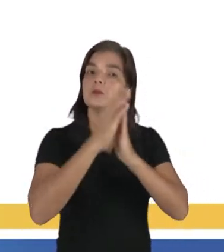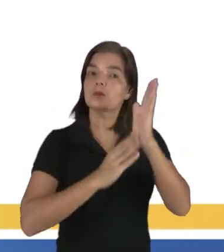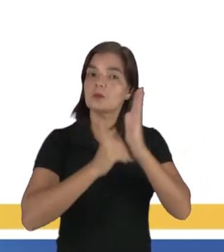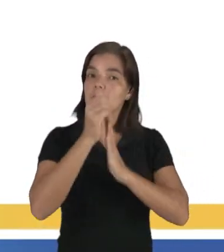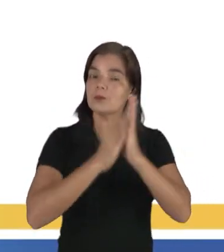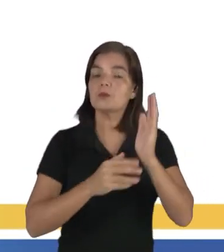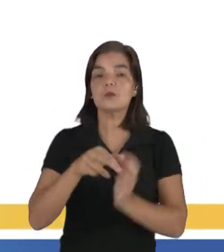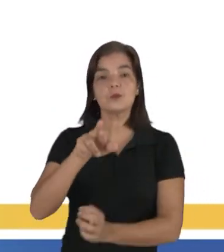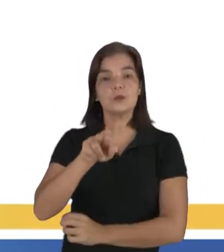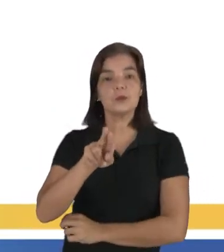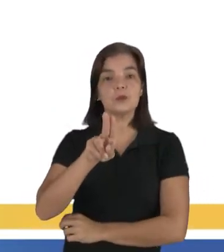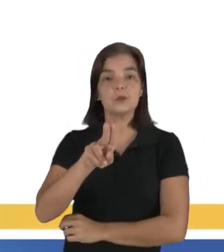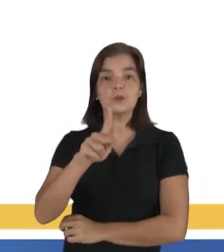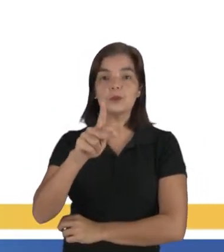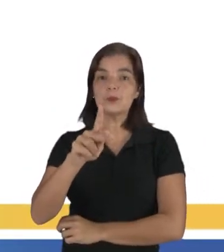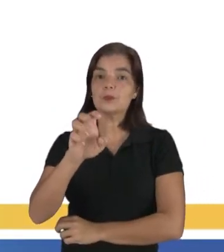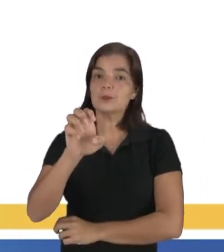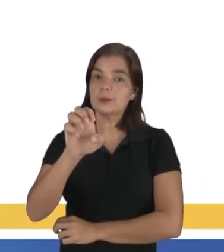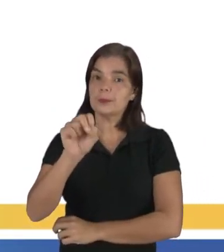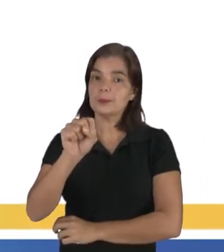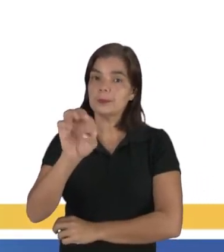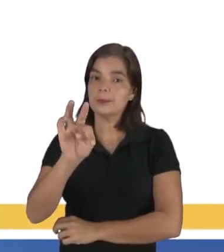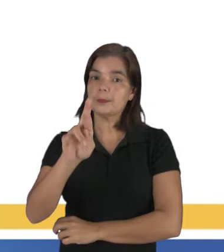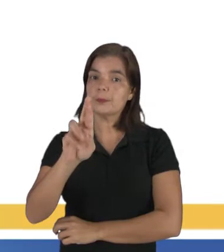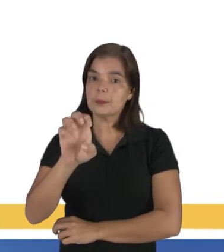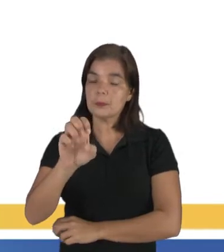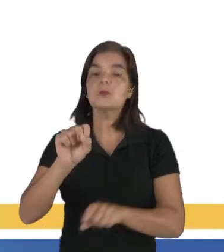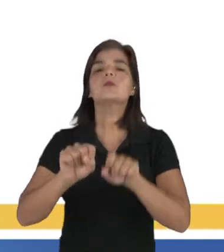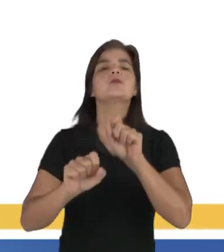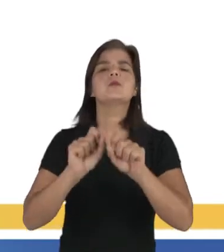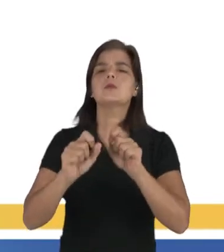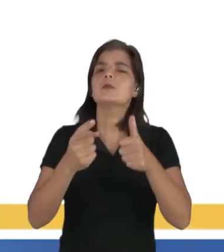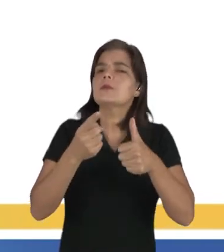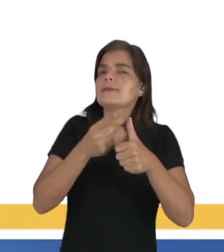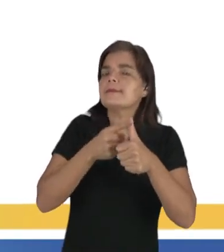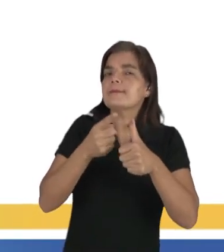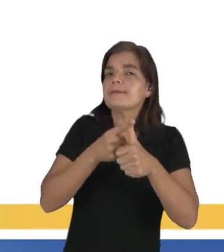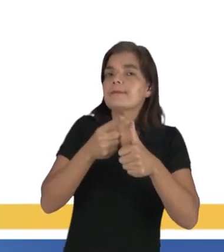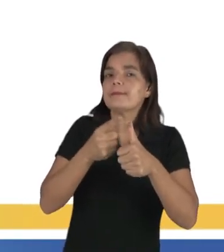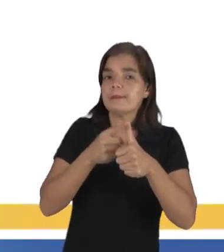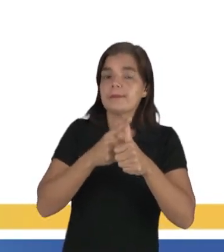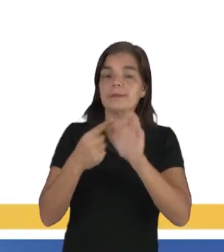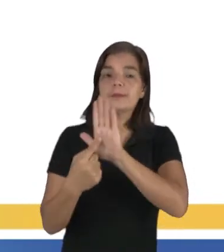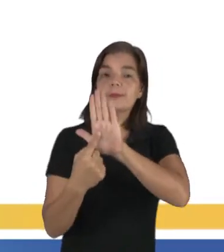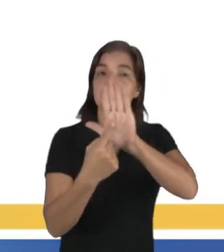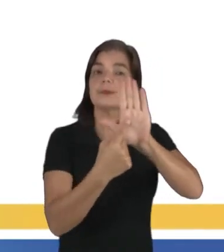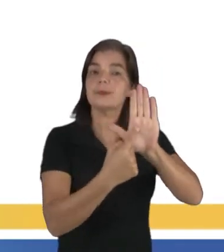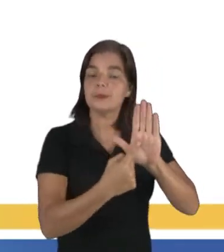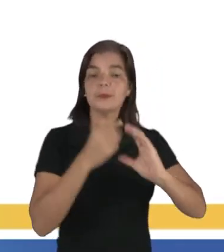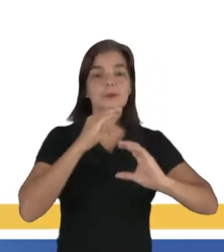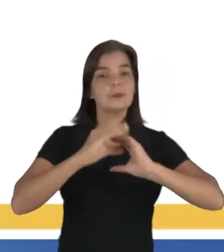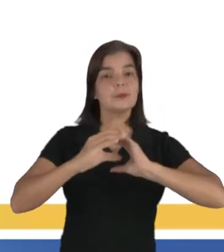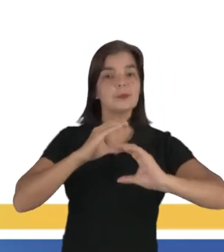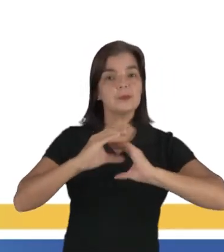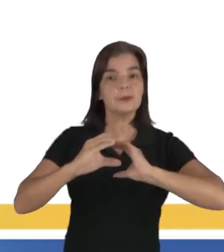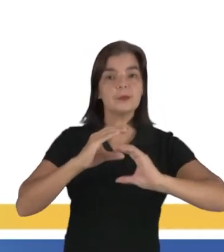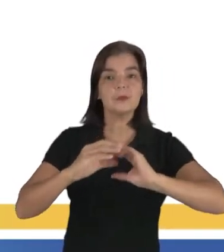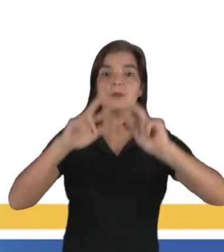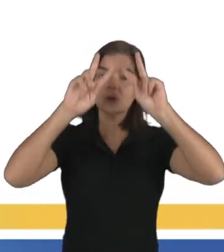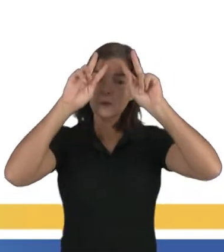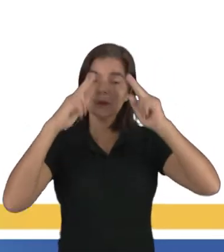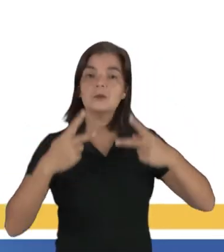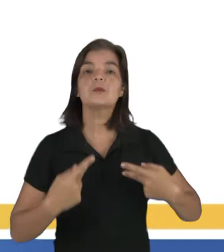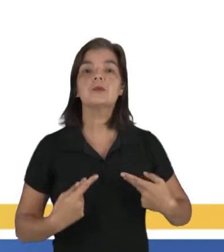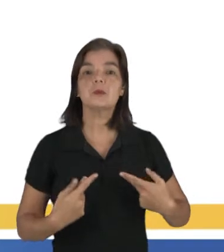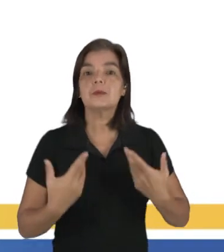rupestres, tá? Então, elas foram as primeiras demonstrações de comunicação entre os seres.